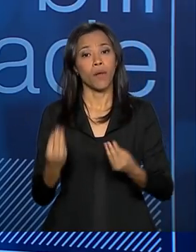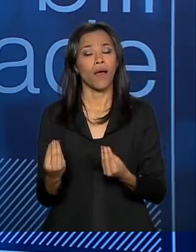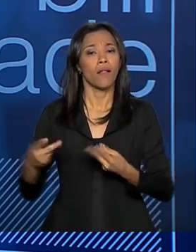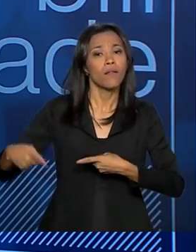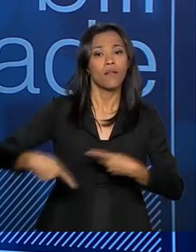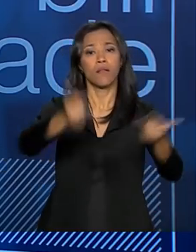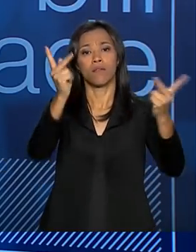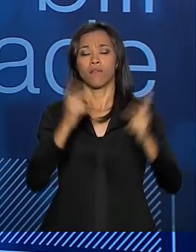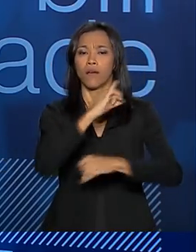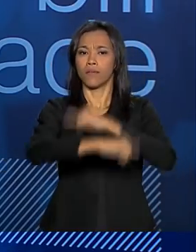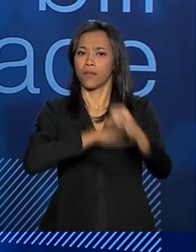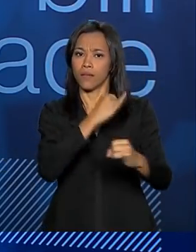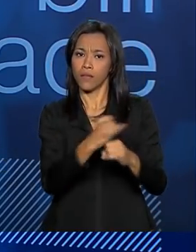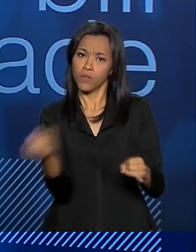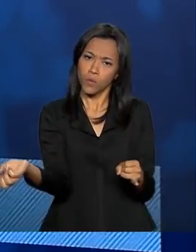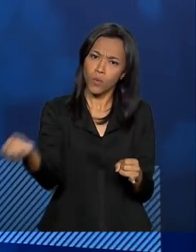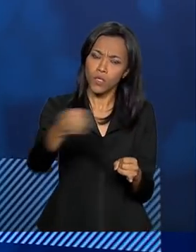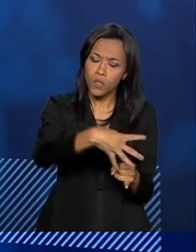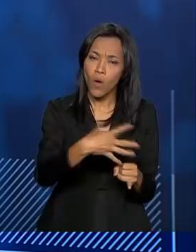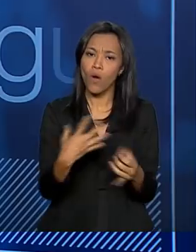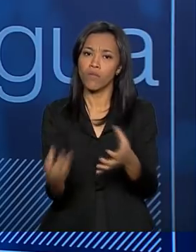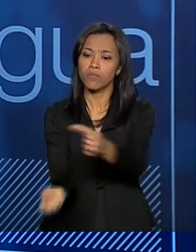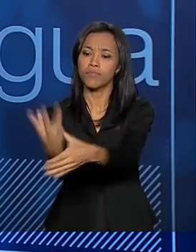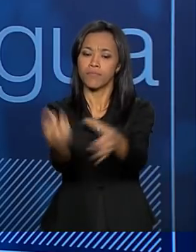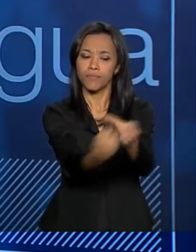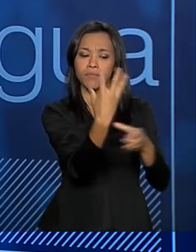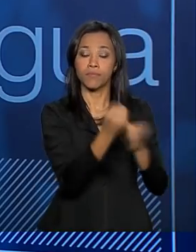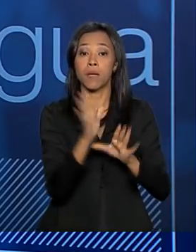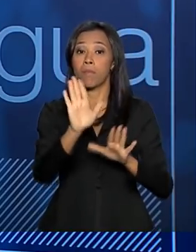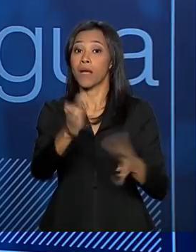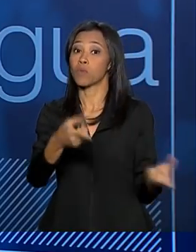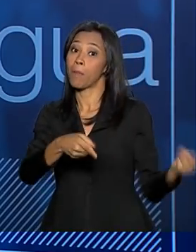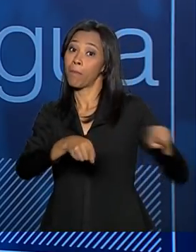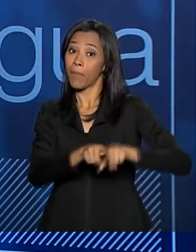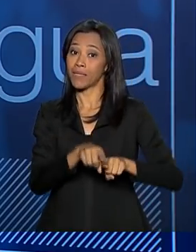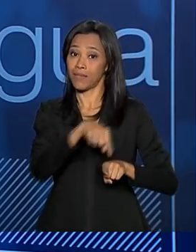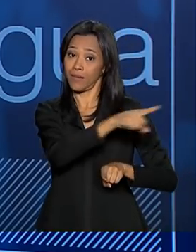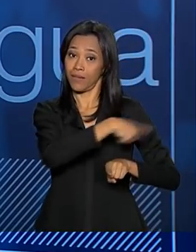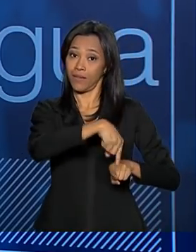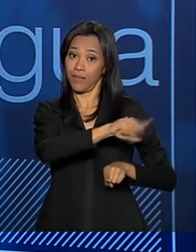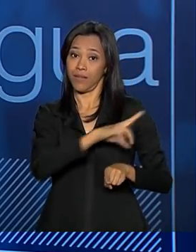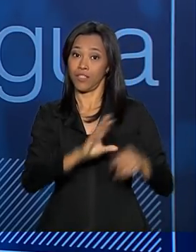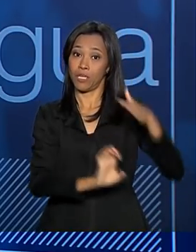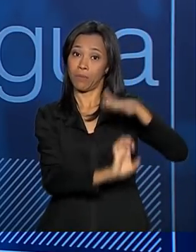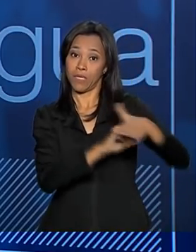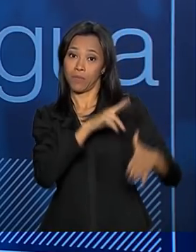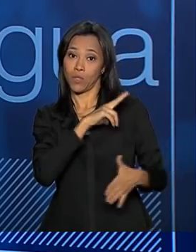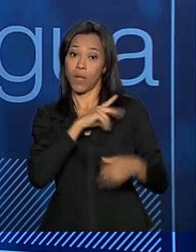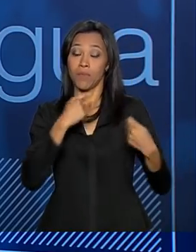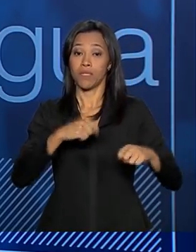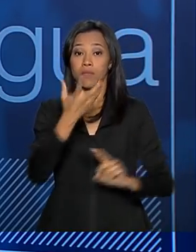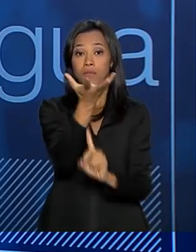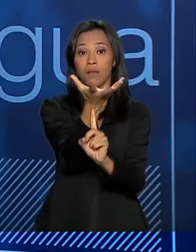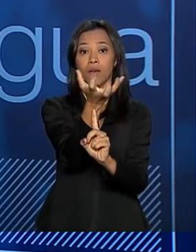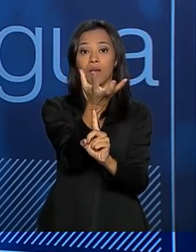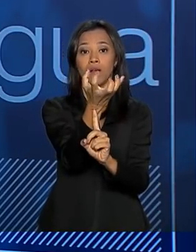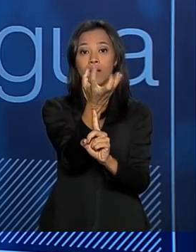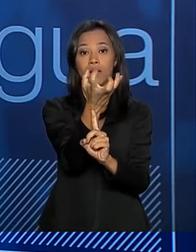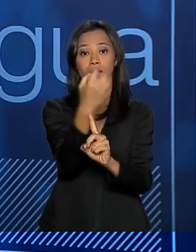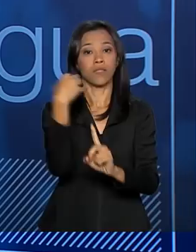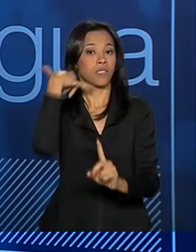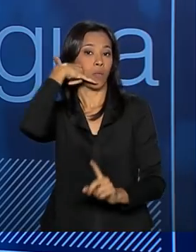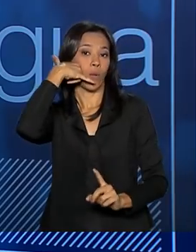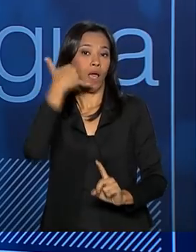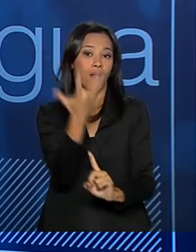no campo com novos investimentos, mas numa parceria pública e privada. Porque nós precisamos colocar mais antenas de celulares na área